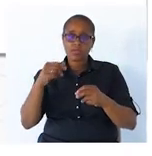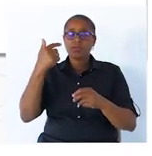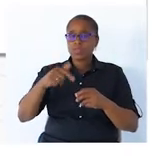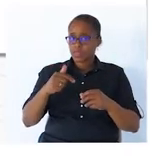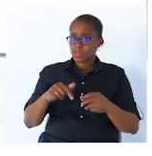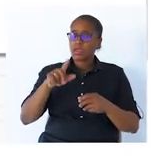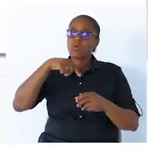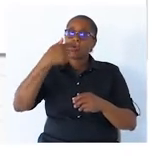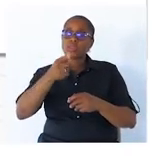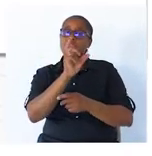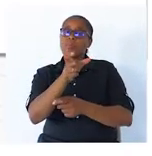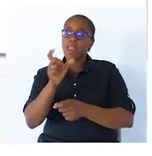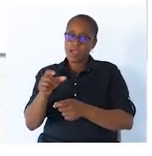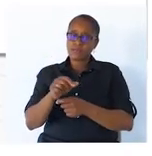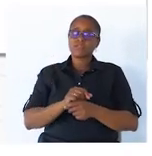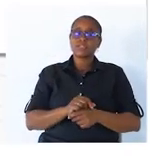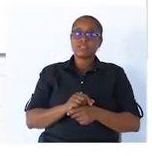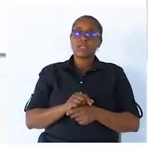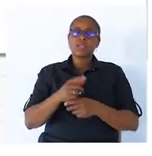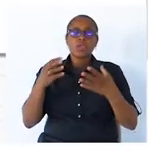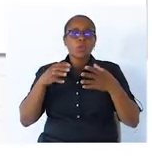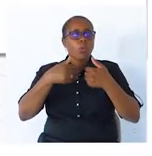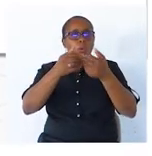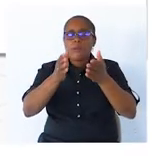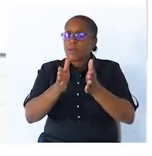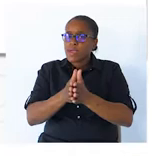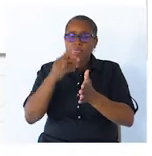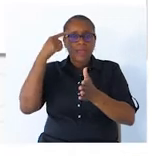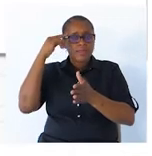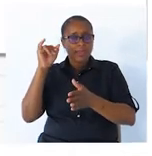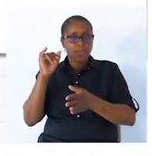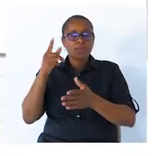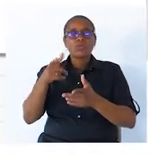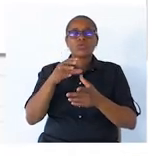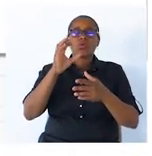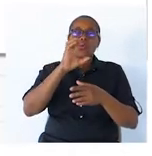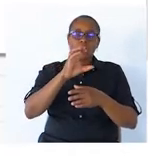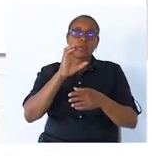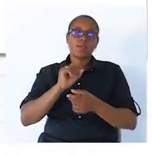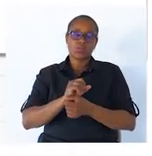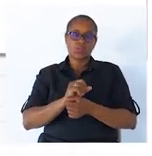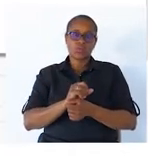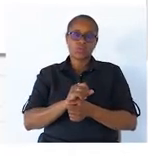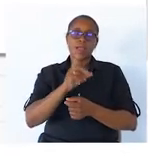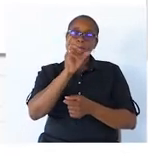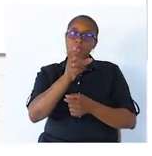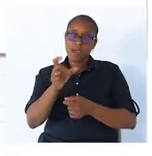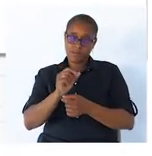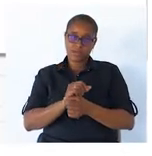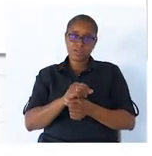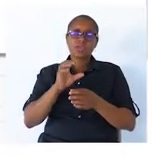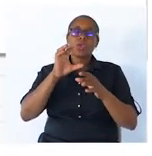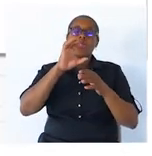outras palavras que complementam a ideia. São os complementos. As palavras